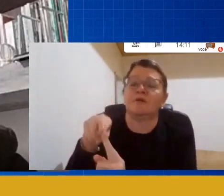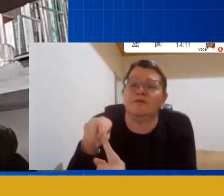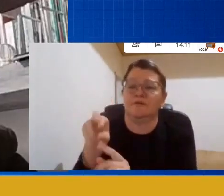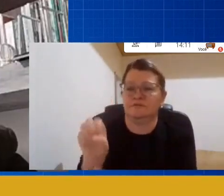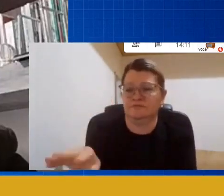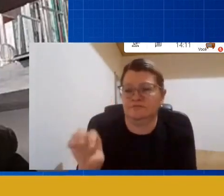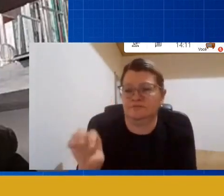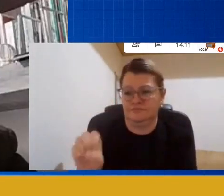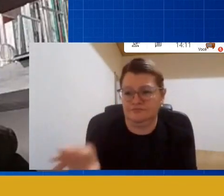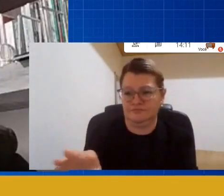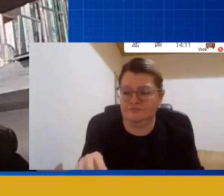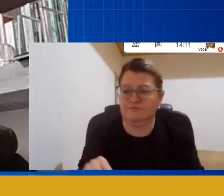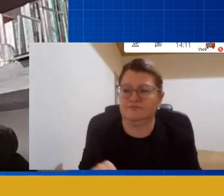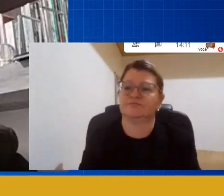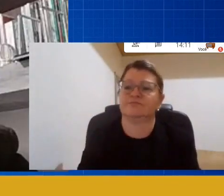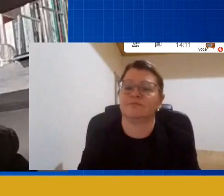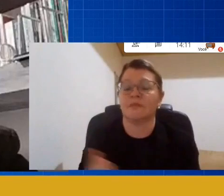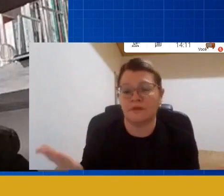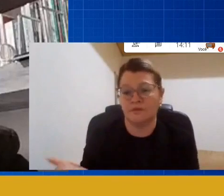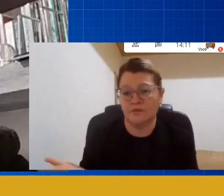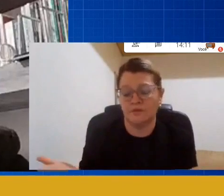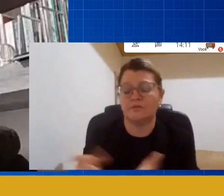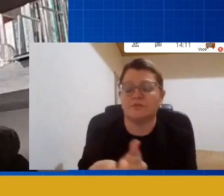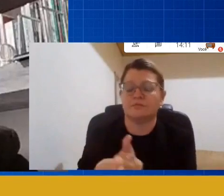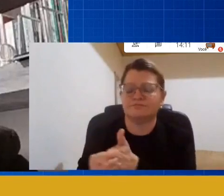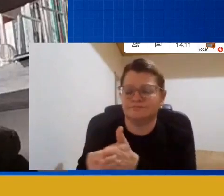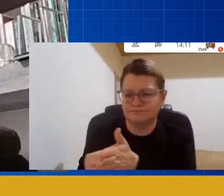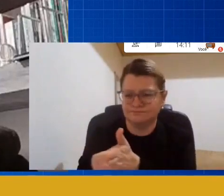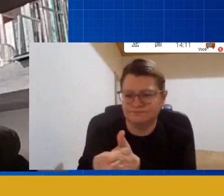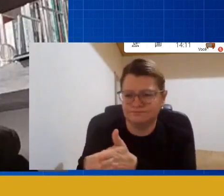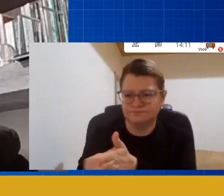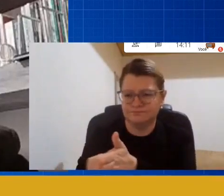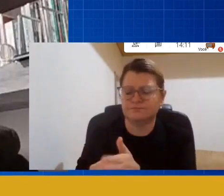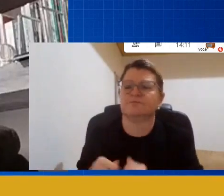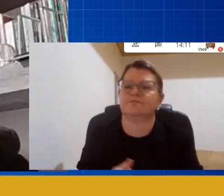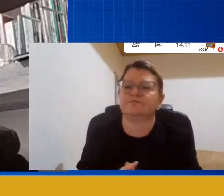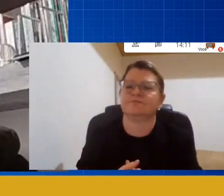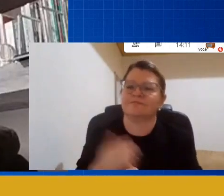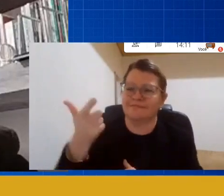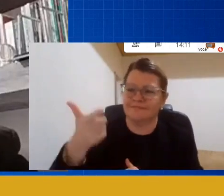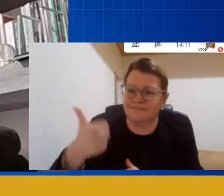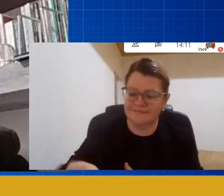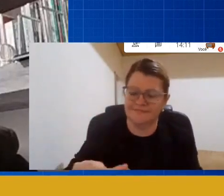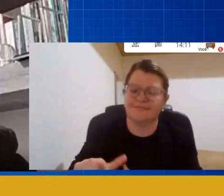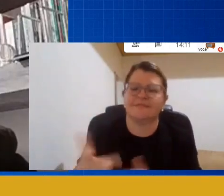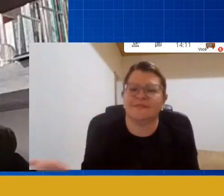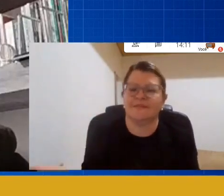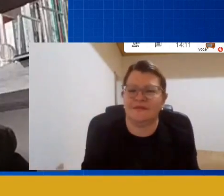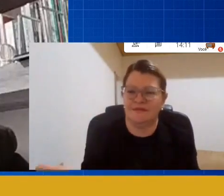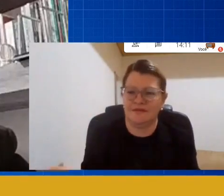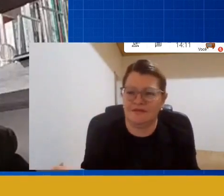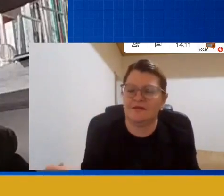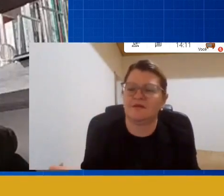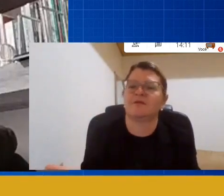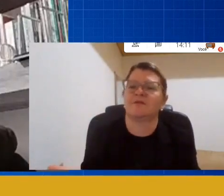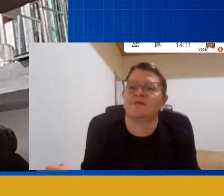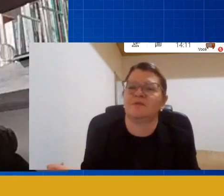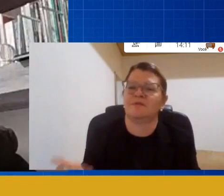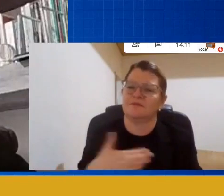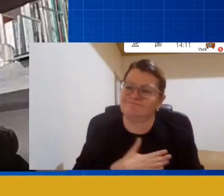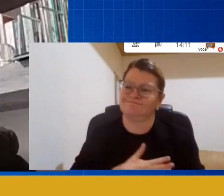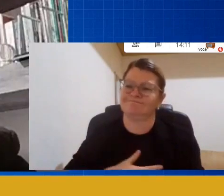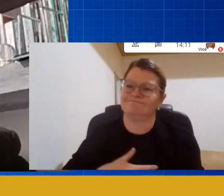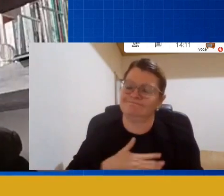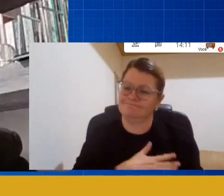meu objeto de pesquisa. Novamente, então, é prazer estar aqui com a professora, e hoje a secretária de